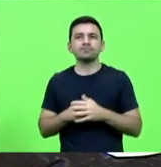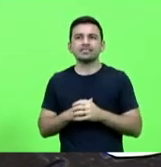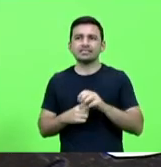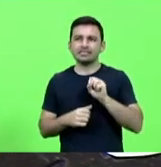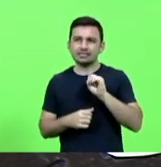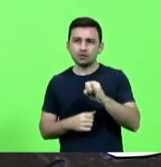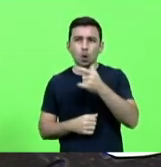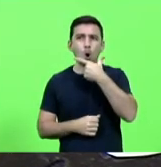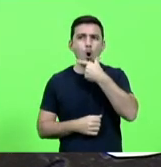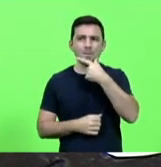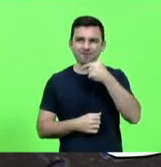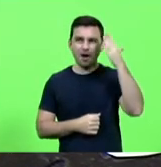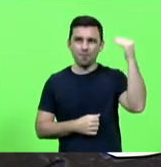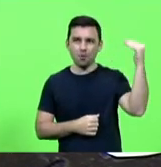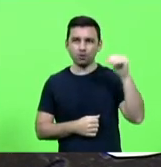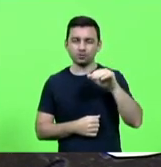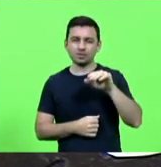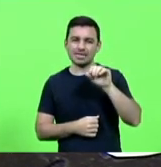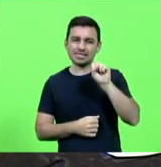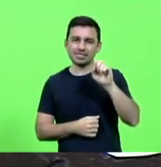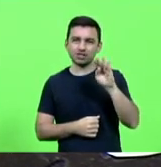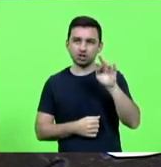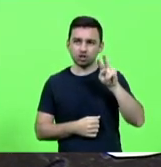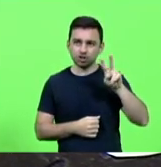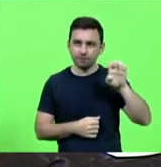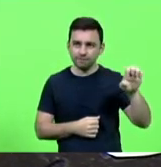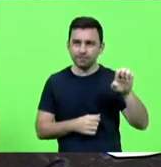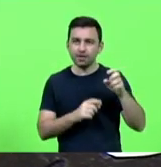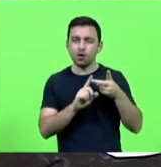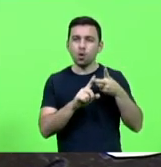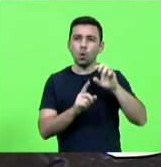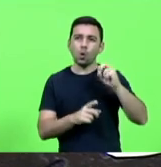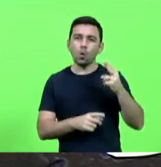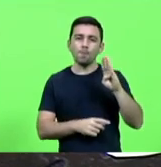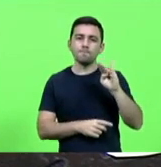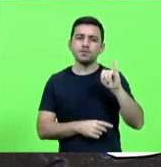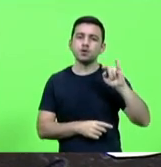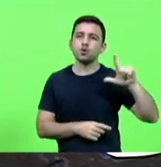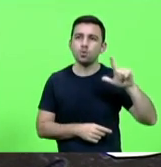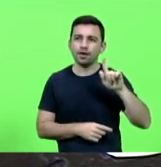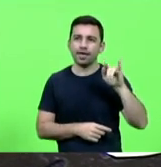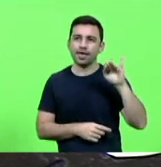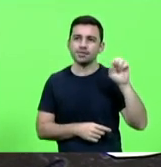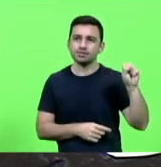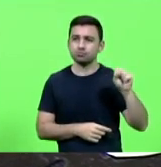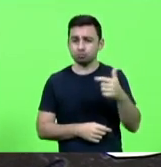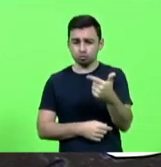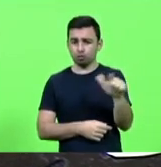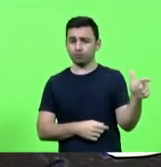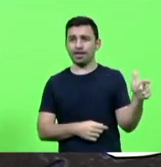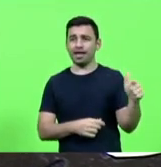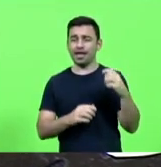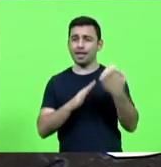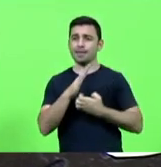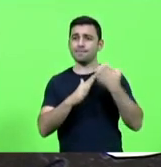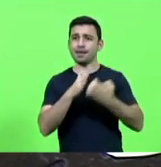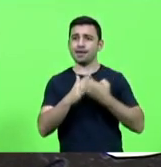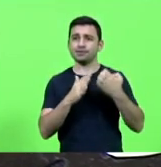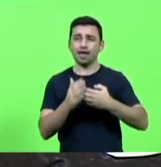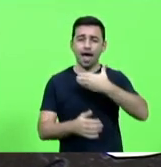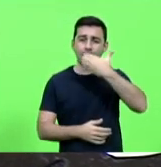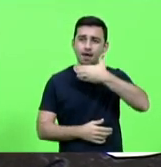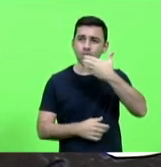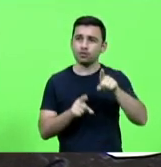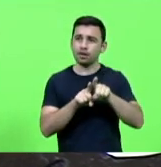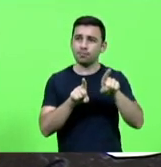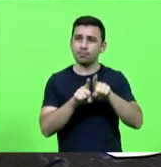ou se Bill Gates estivessem nascidos no Brasil nós não teríamos a Apple e a Microsoft nós provavelmente teríamos